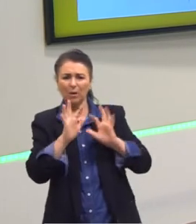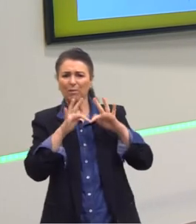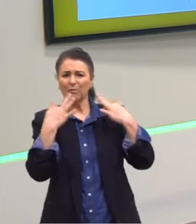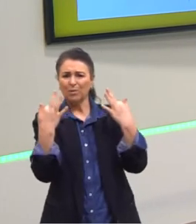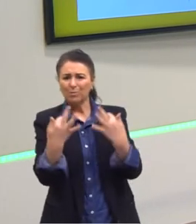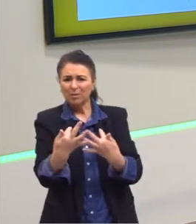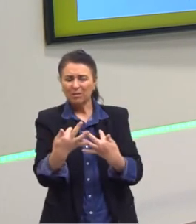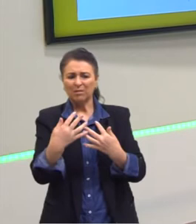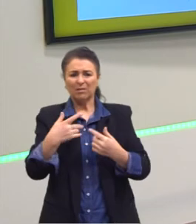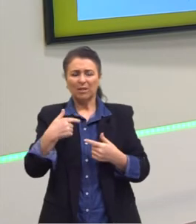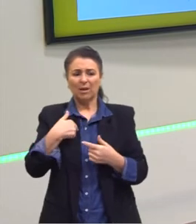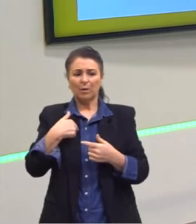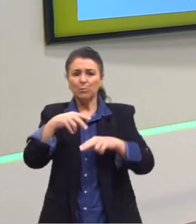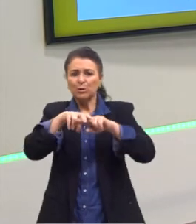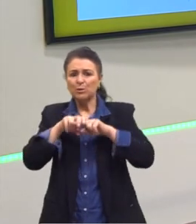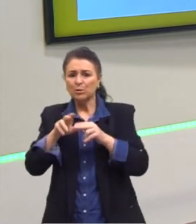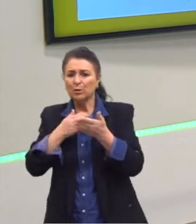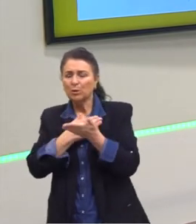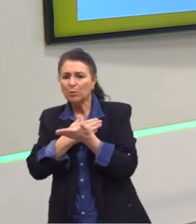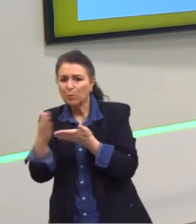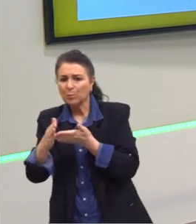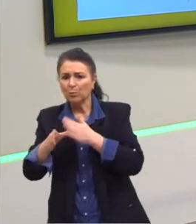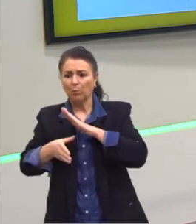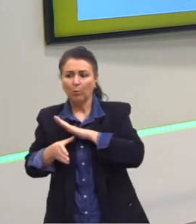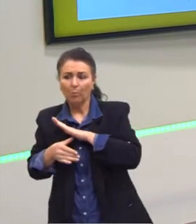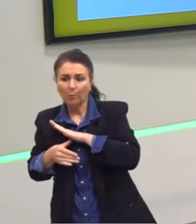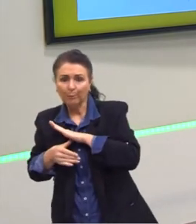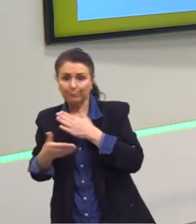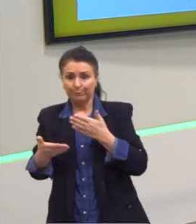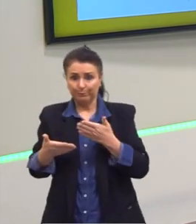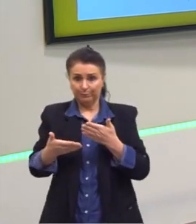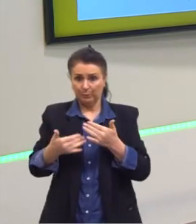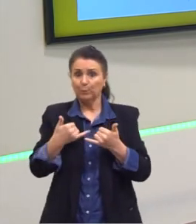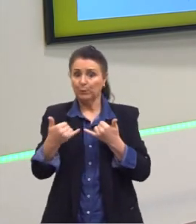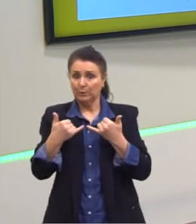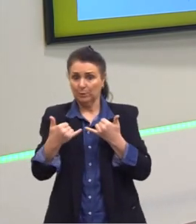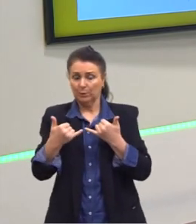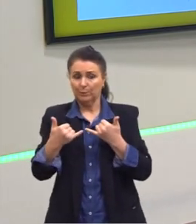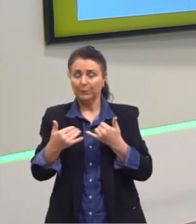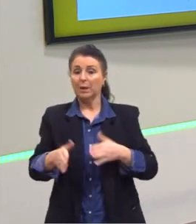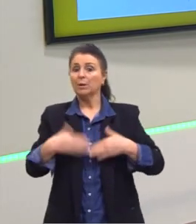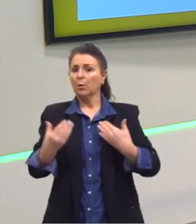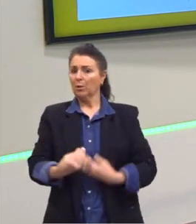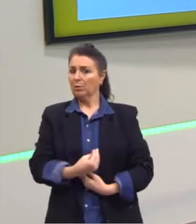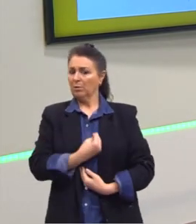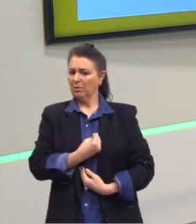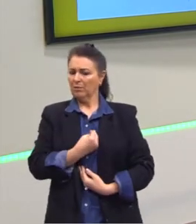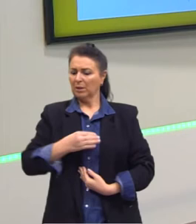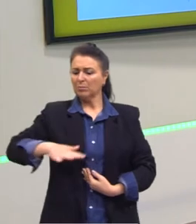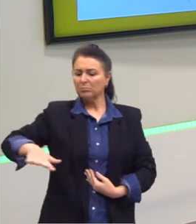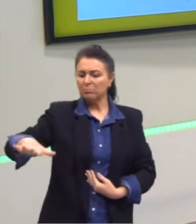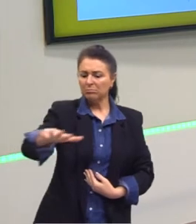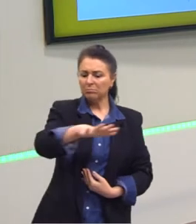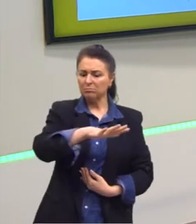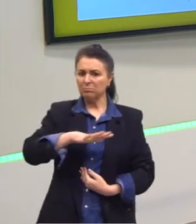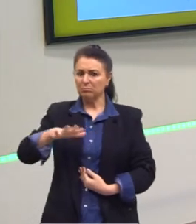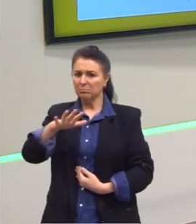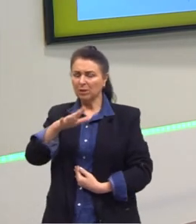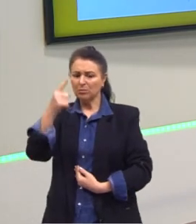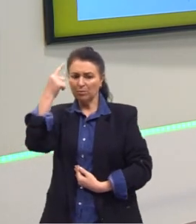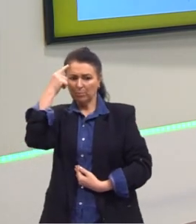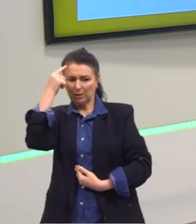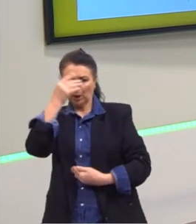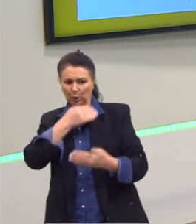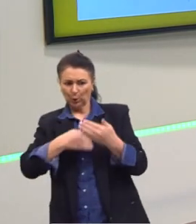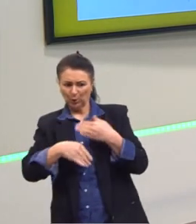cometendo furto, cometendo um roubo. Então, quando a gente vive num meio assim, as pessoas tendem a pensar que todos que